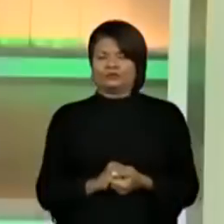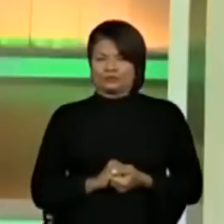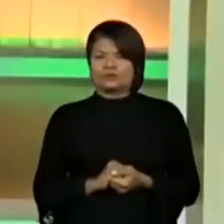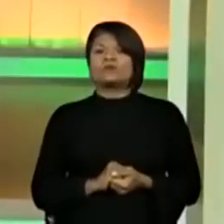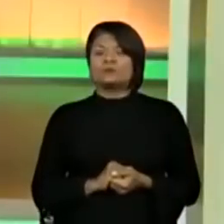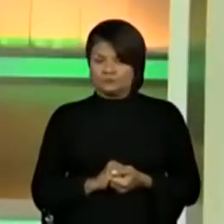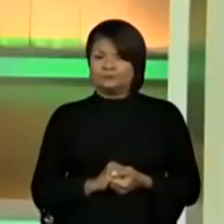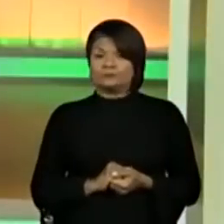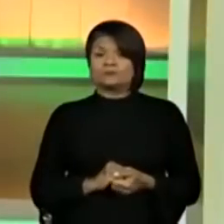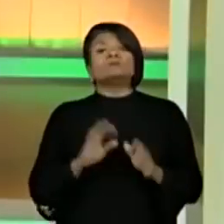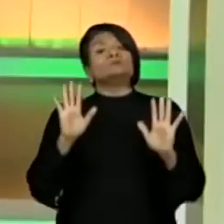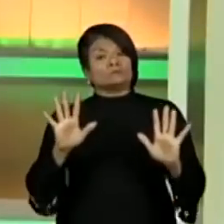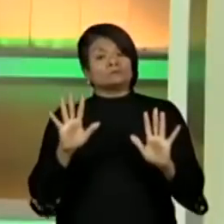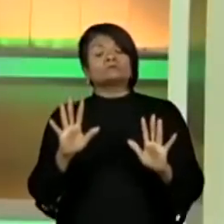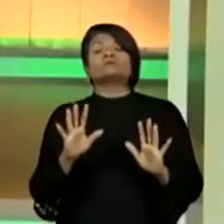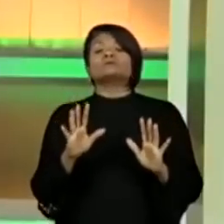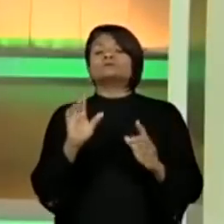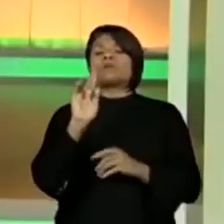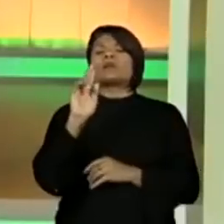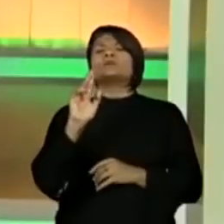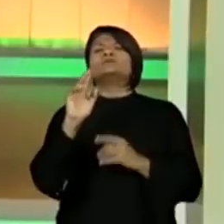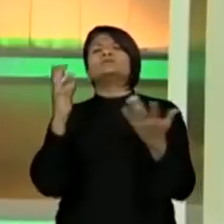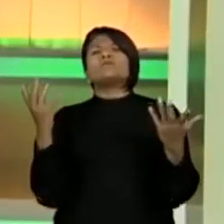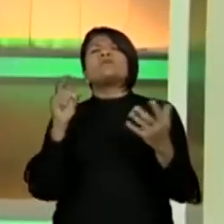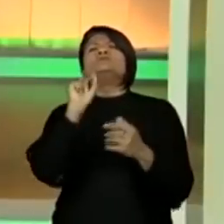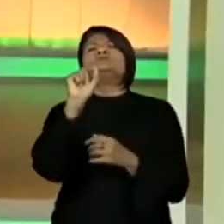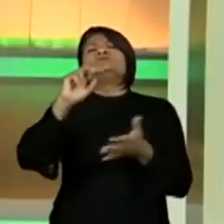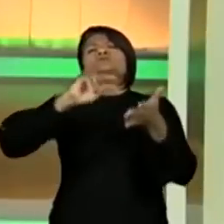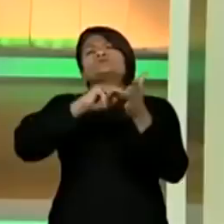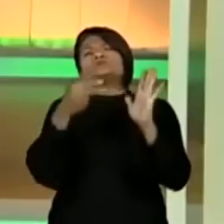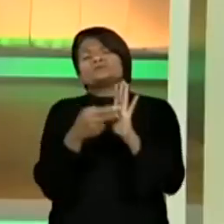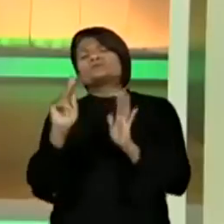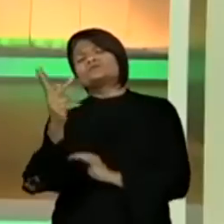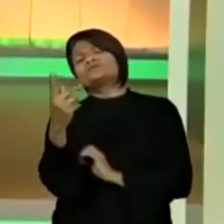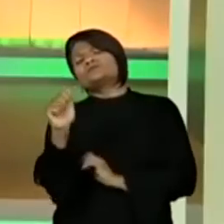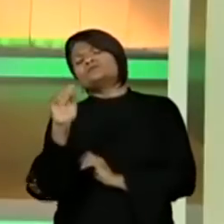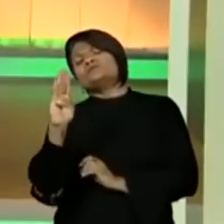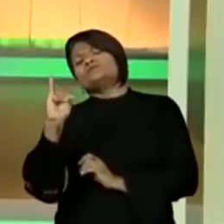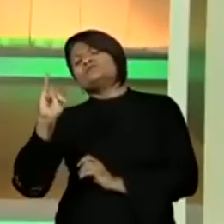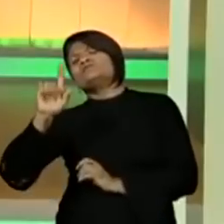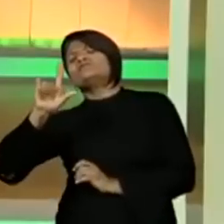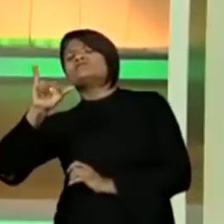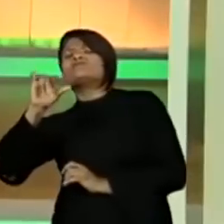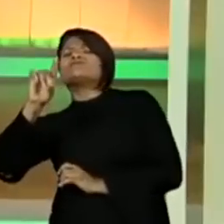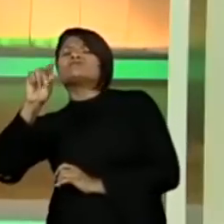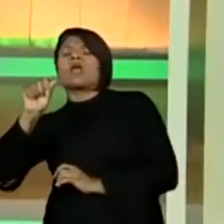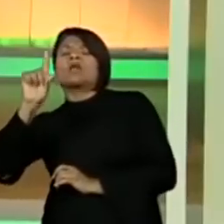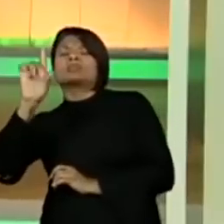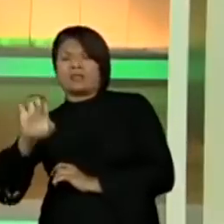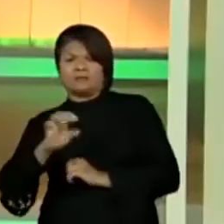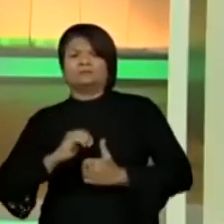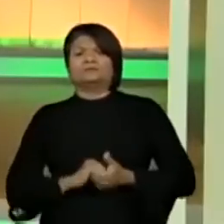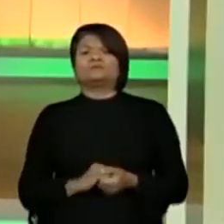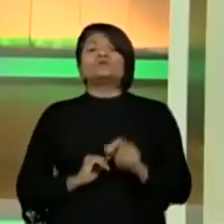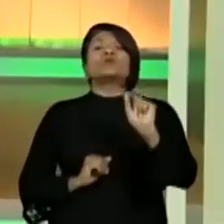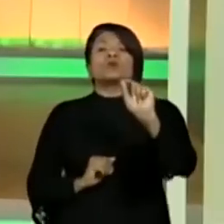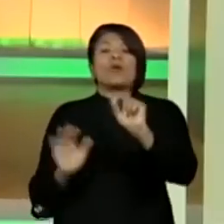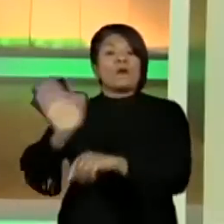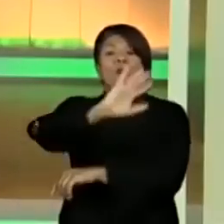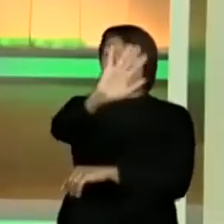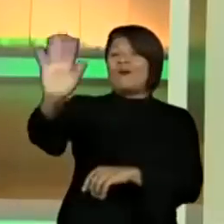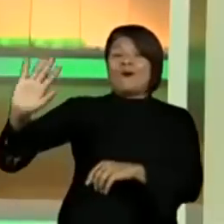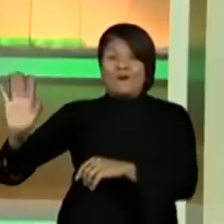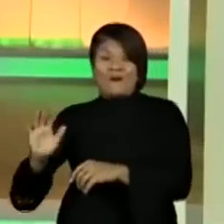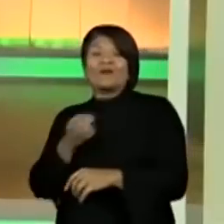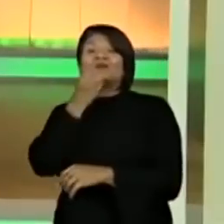a gente precisa entender o conceito de habilidade. O é habilidade, professora? Eu vou dar um exemplo que facilita. Oi, gente, tudo de bom?